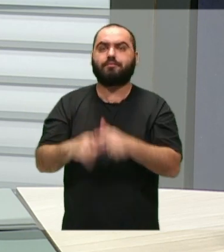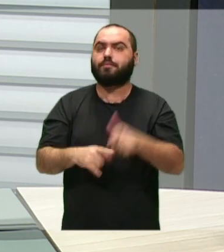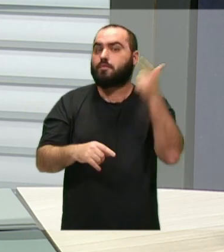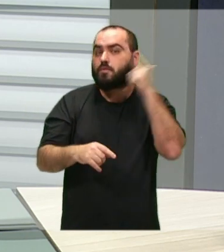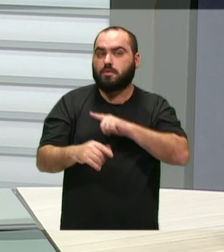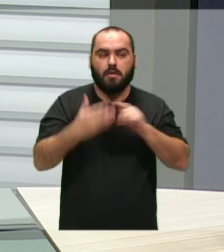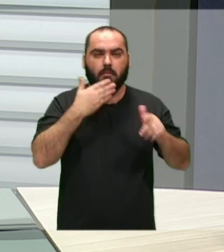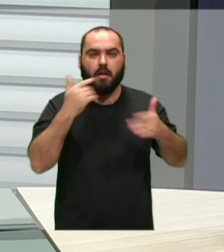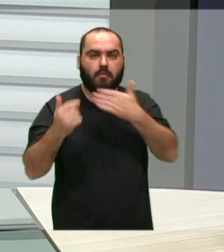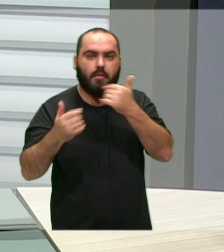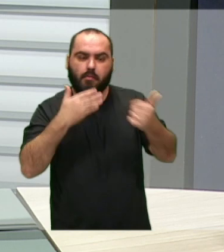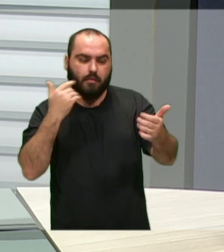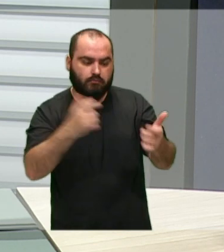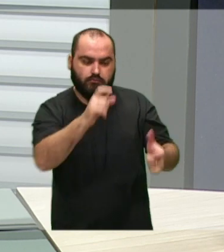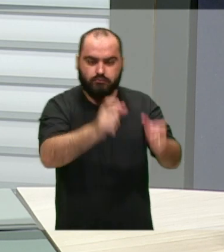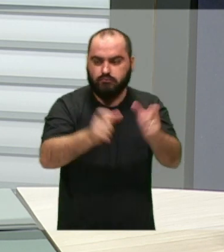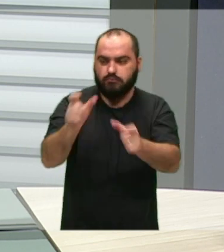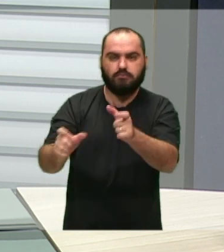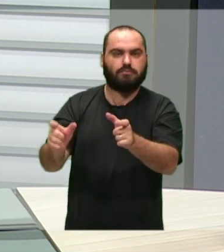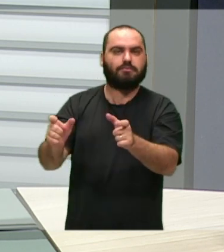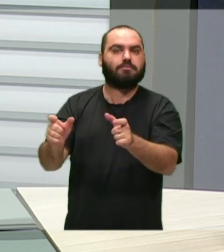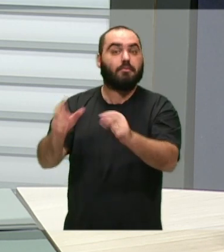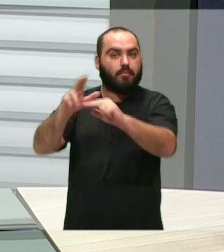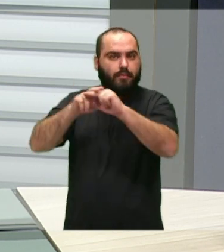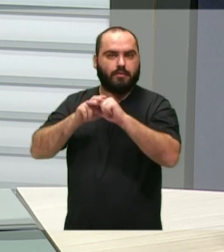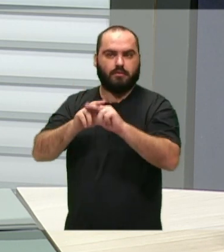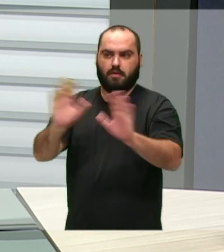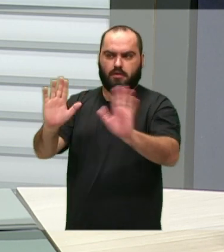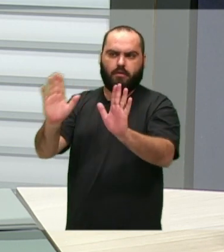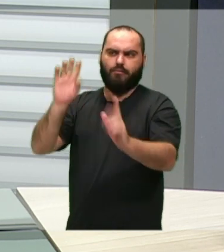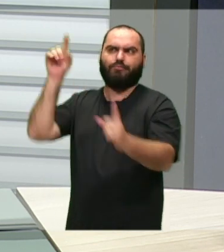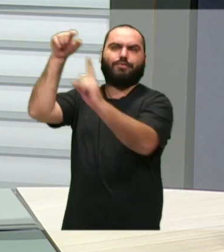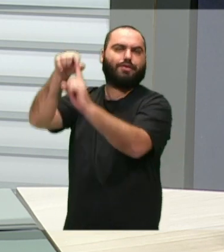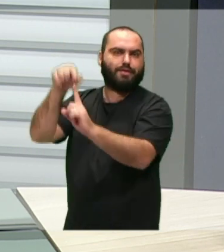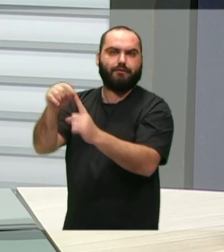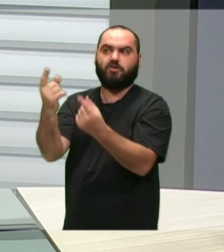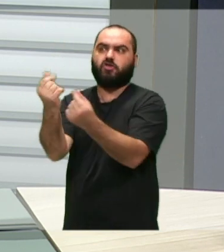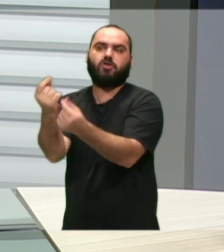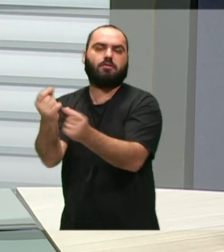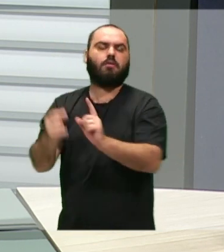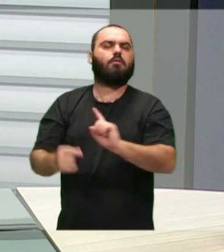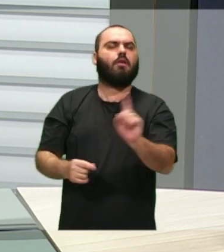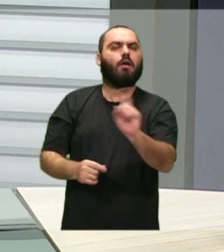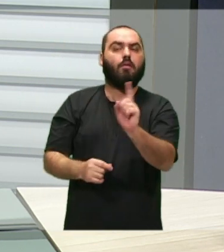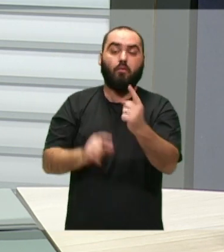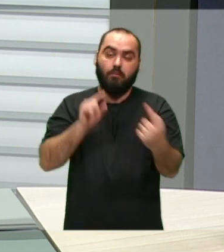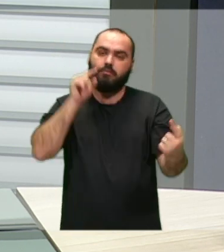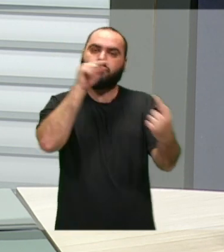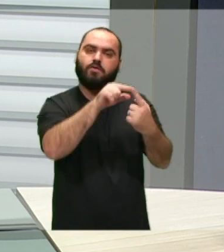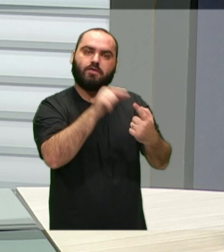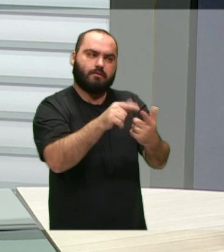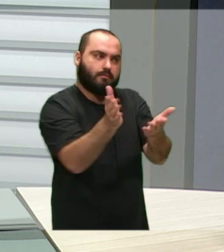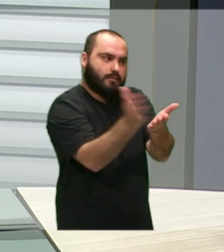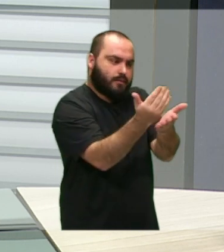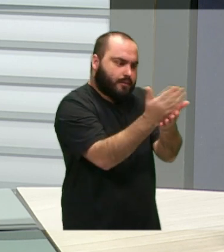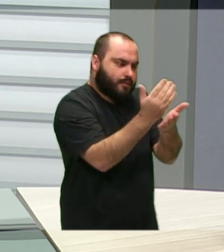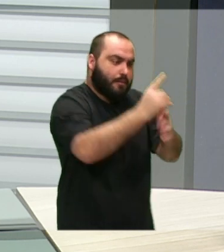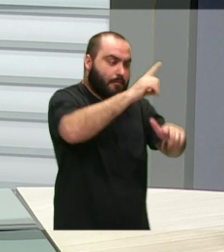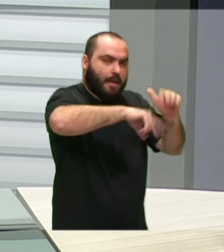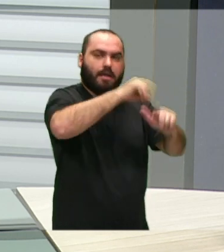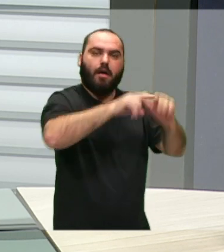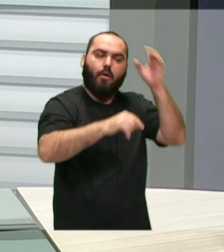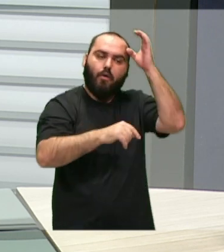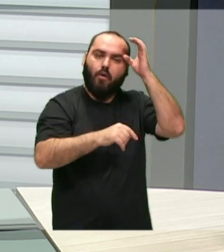melhorias, então, assim, é claro que a recompensa não era o grande objetivo, o objetivo mesmo é recolher o material e conscientizar,